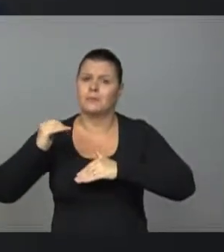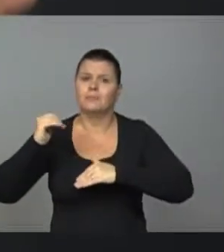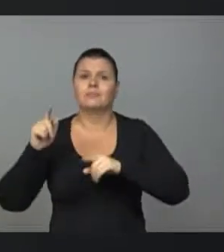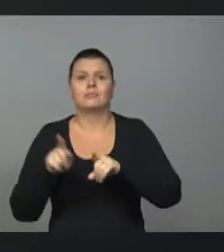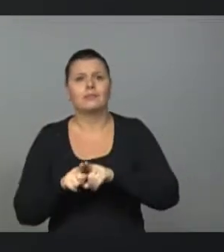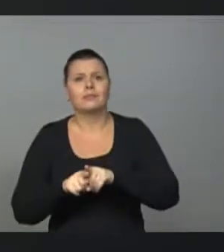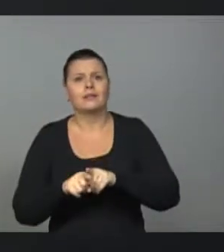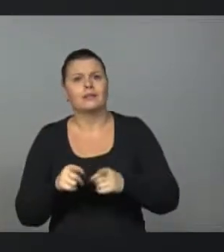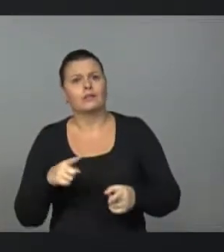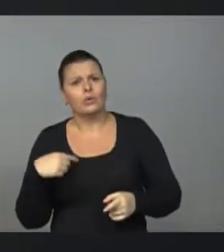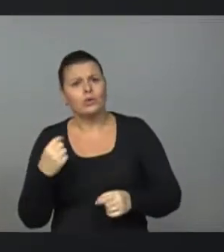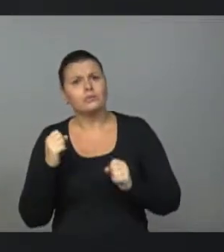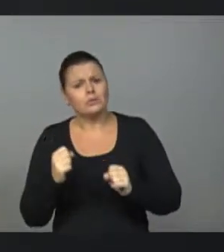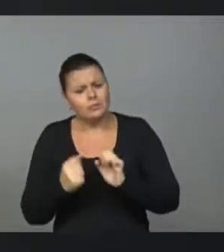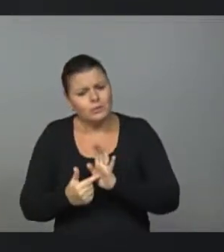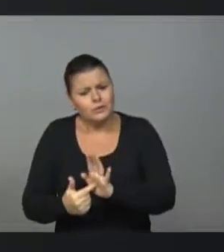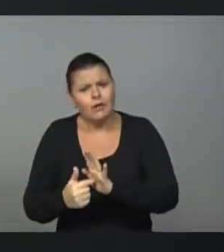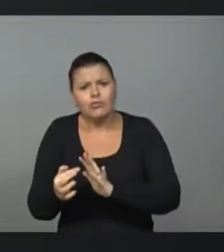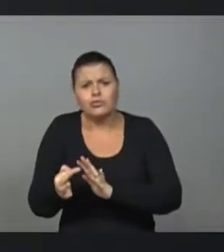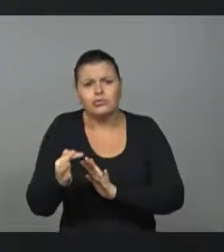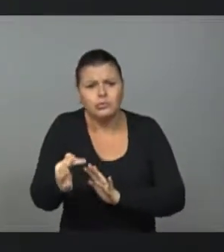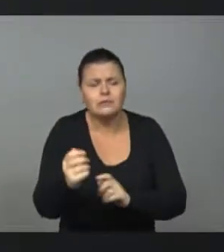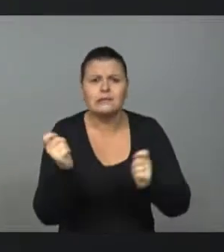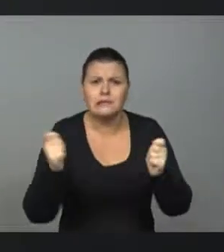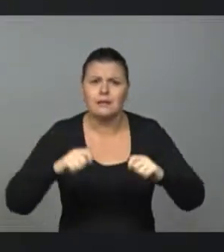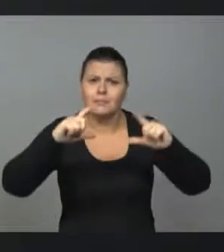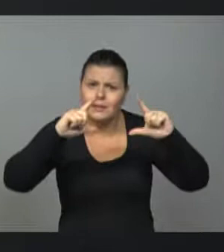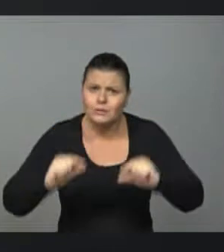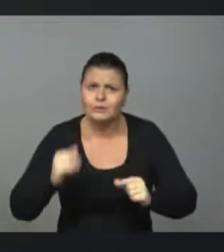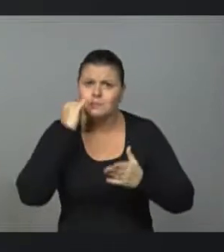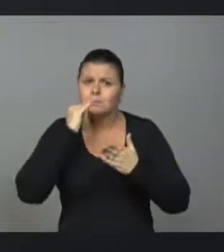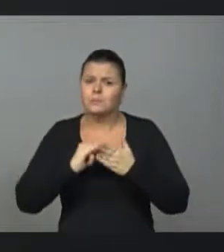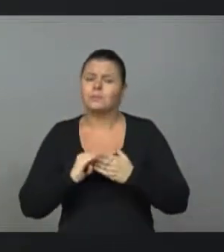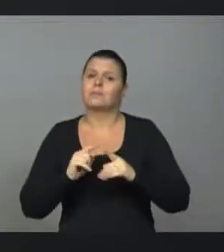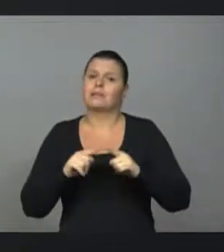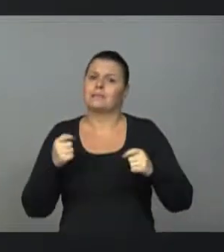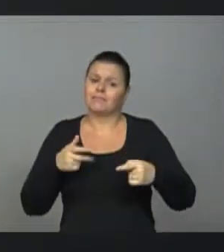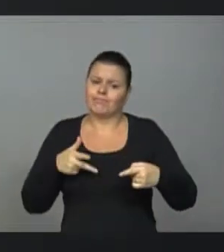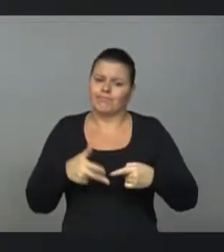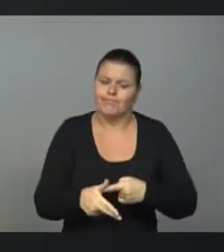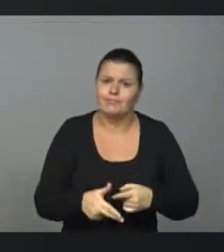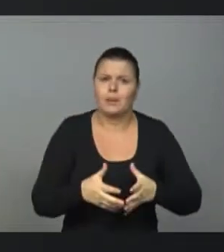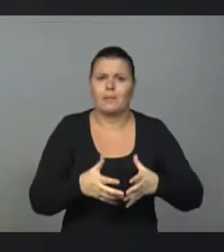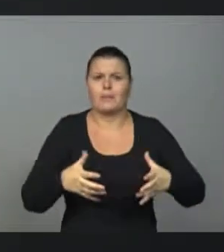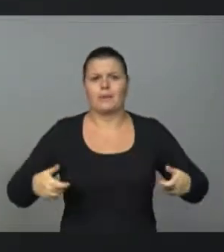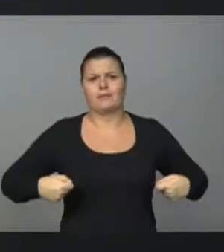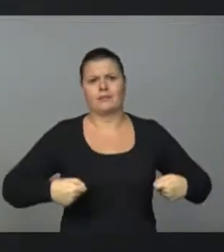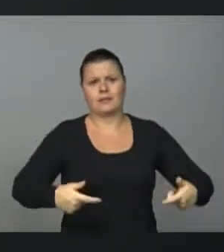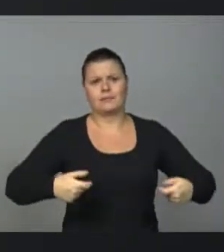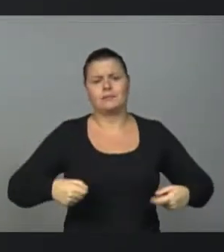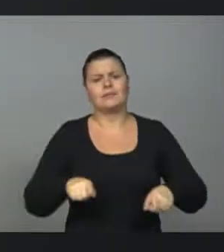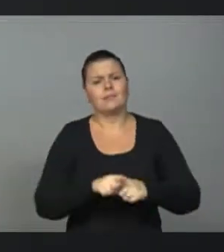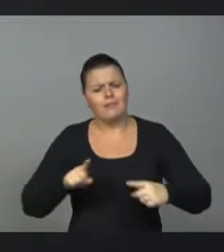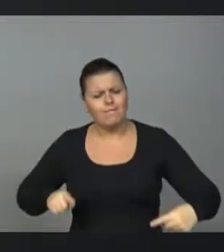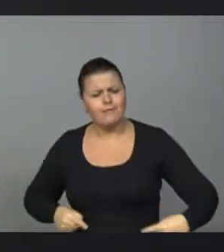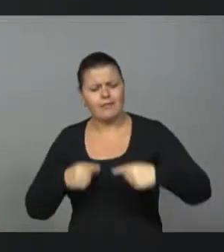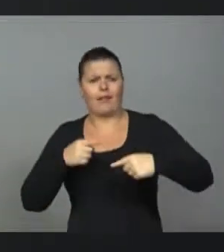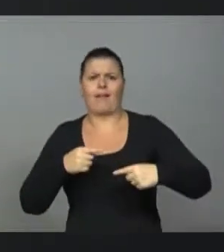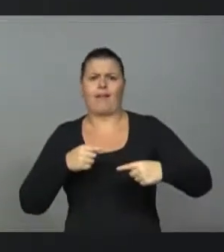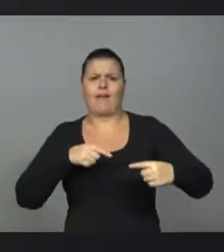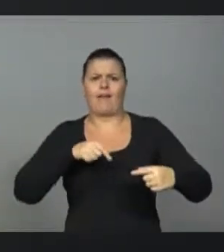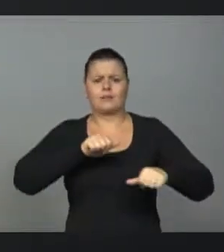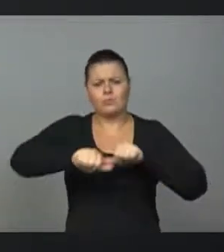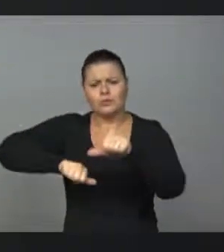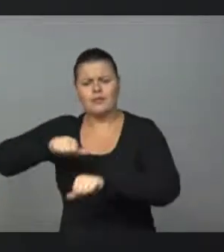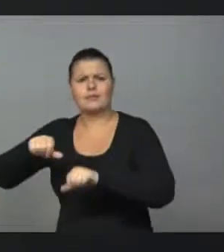frente nós possamos reduzir a carga tributária. Mas é possível. Mas nós precisamos interromper o crescimento da despesa e enfrentar as reformas estruturais necessárias para que o